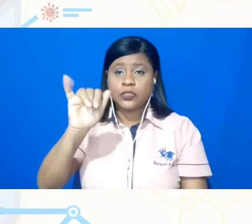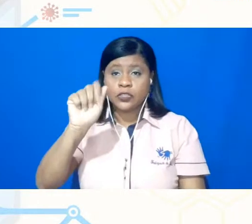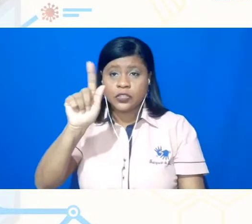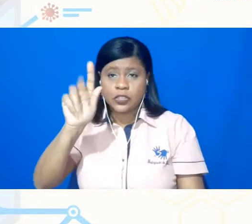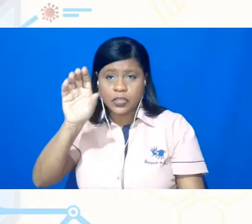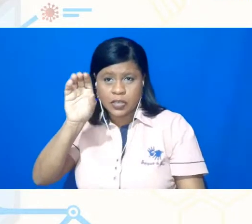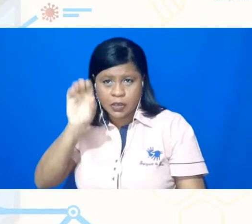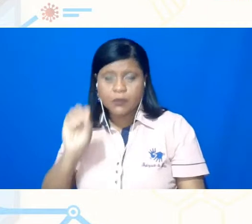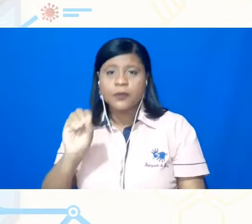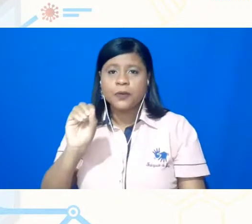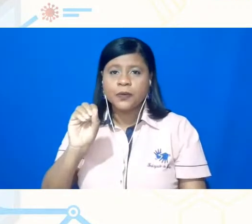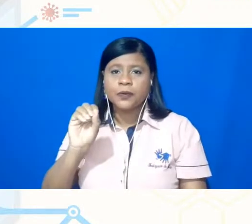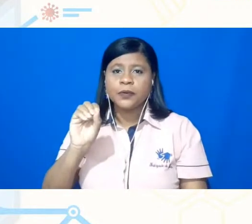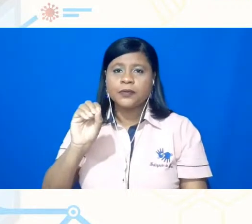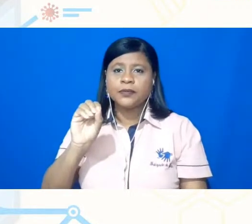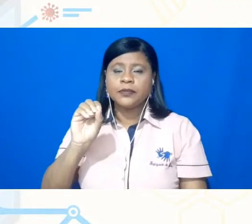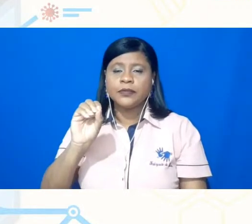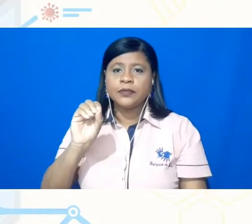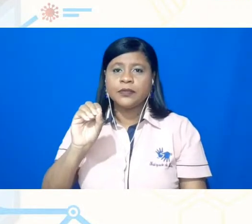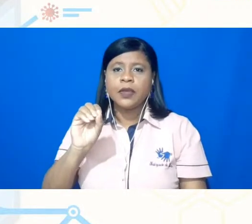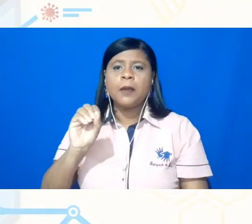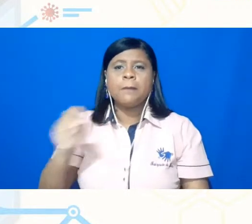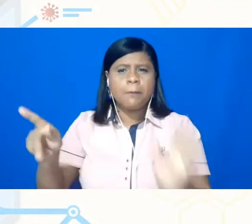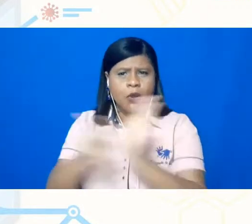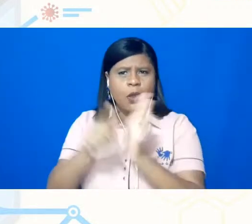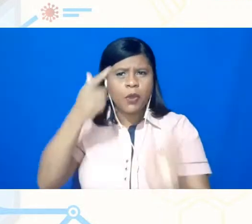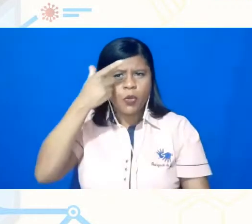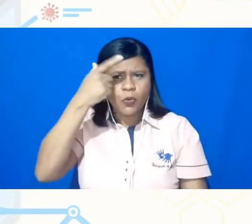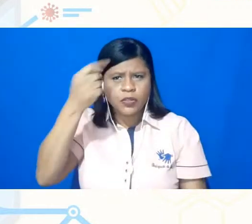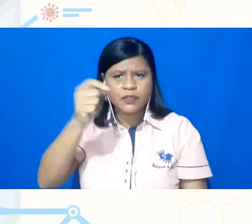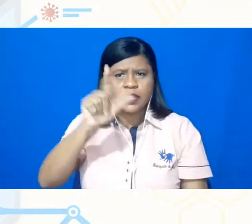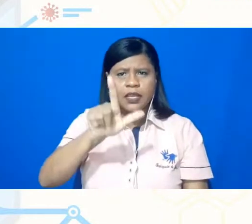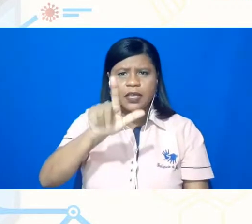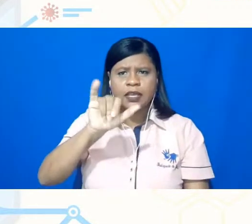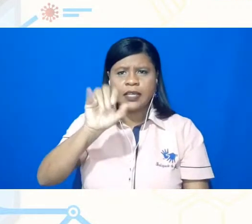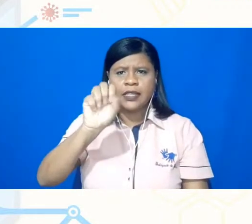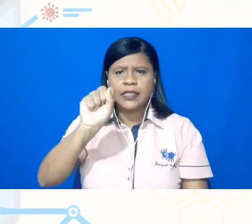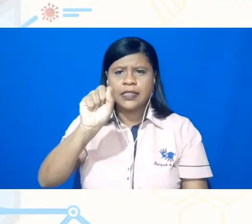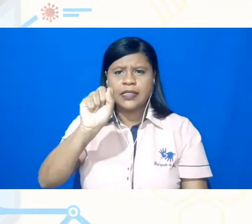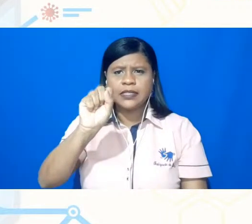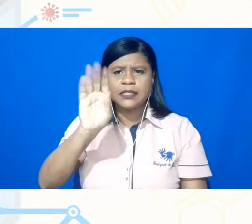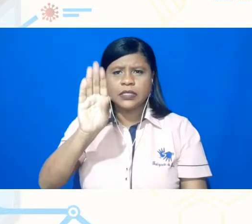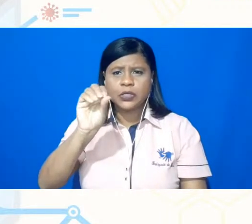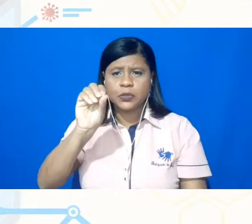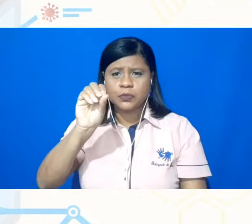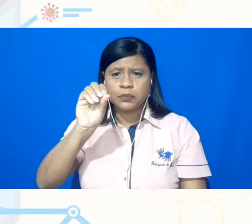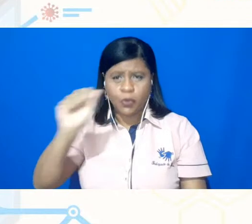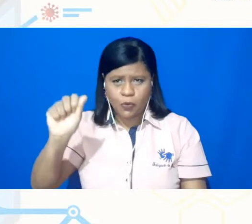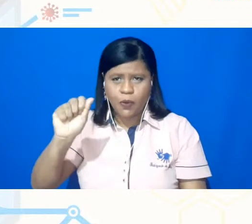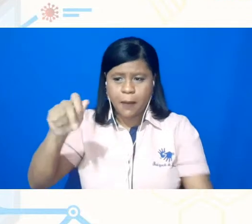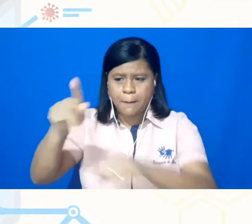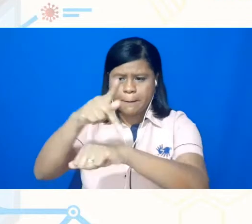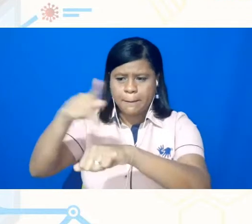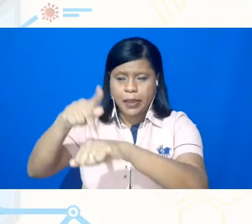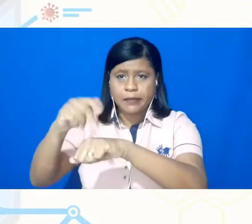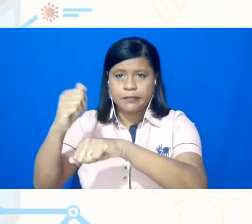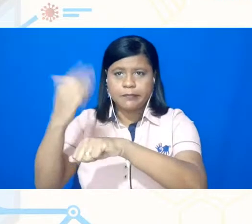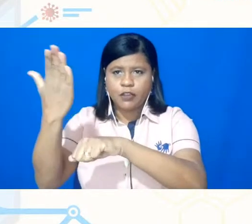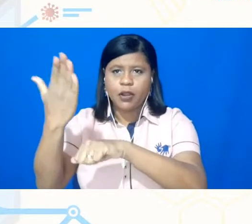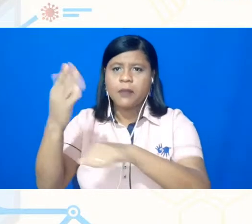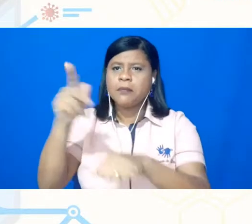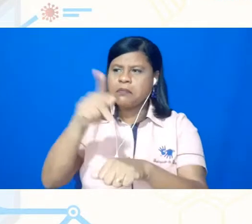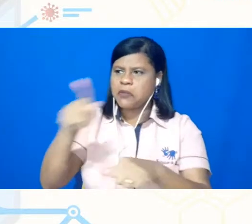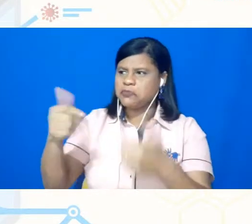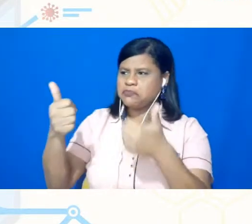da Universidade Nova de Lisboa, também uma presença internacional no evento, isso é importante, né, grande professor Tiago, um grande